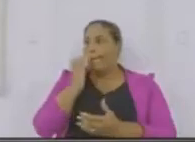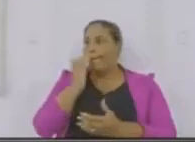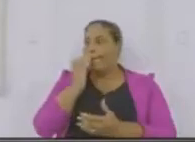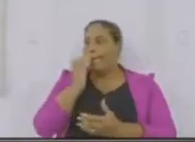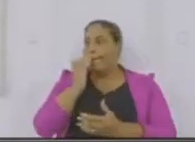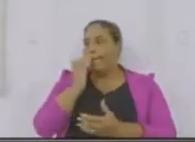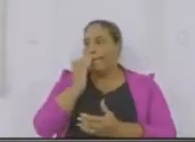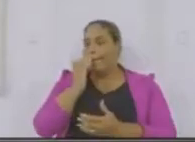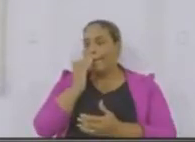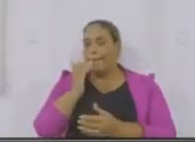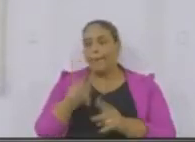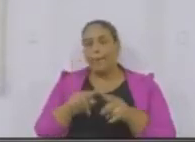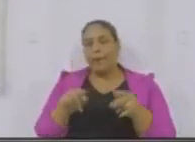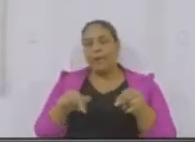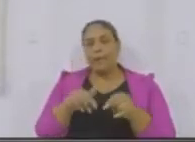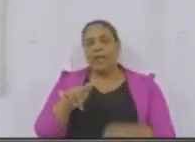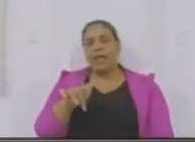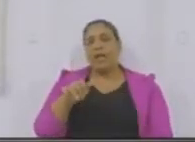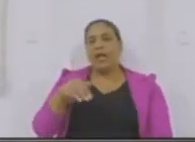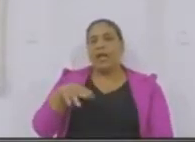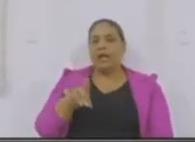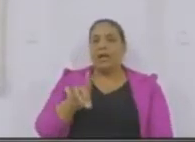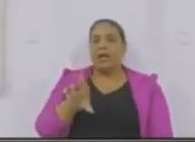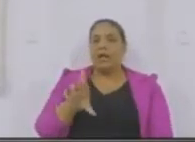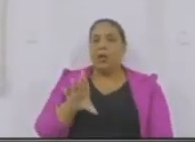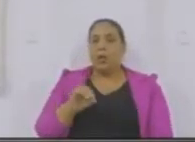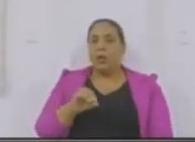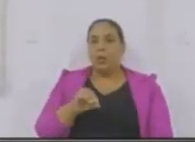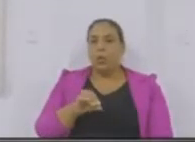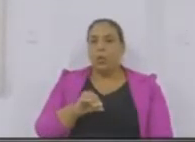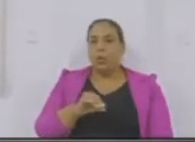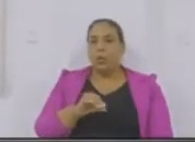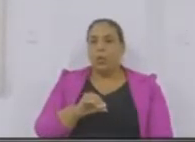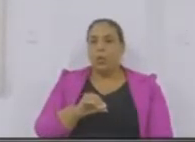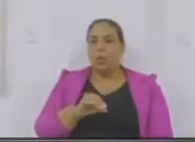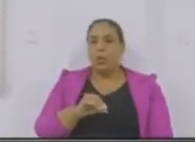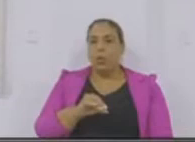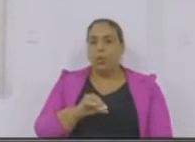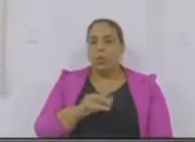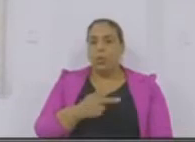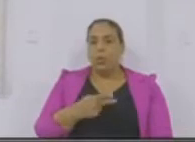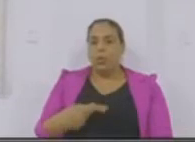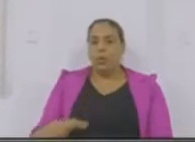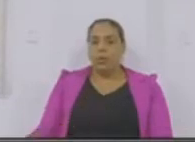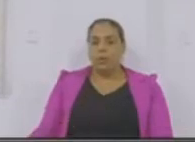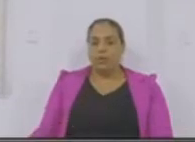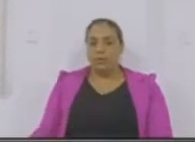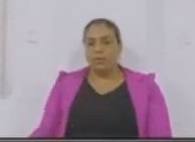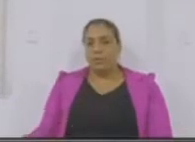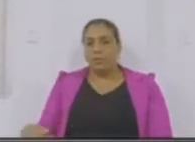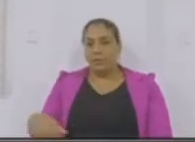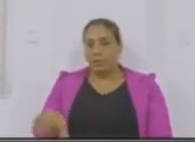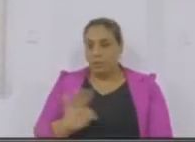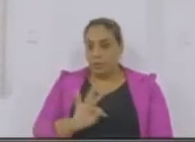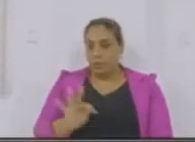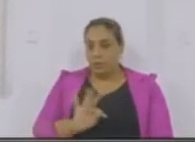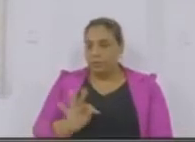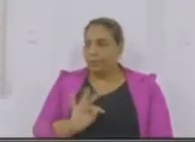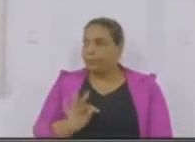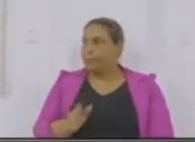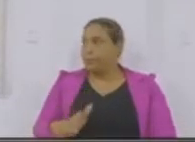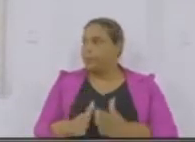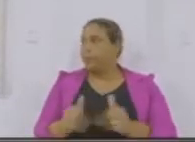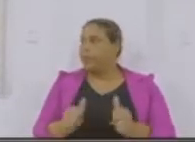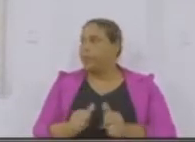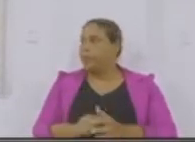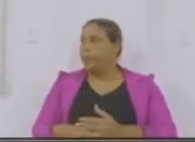O gabinete do vereador Leandro Machado Ferreira, o vereador faz o requerimento à presidente da Câmara do município de Tanguá, solicitando as